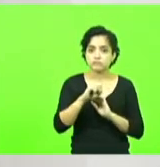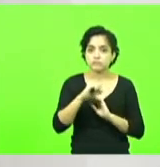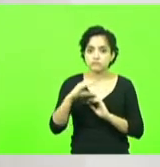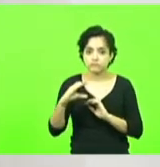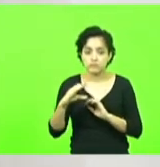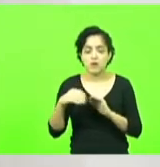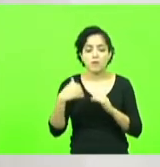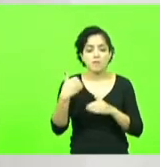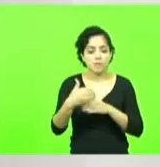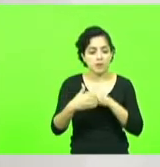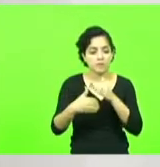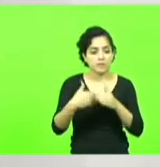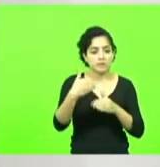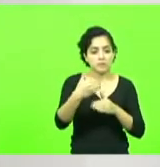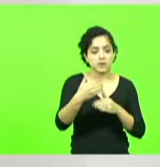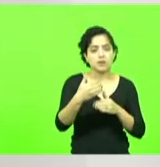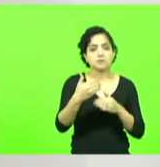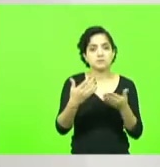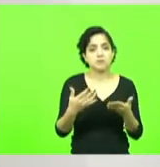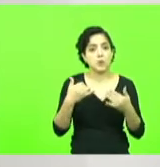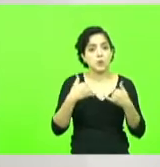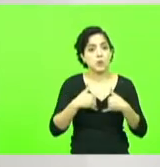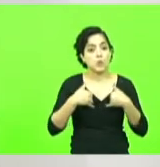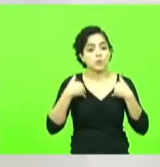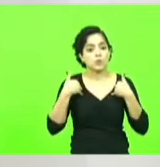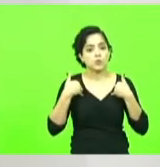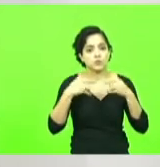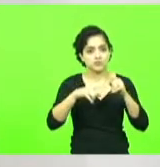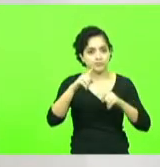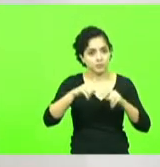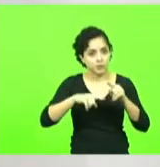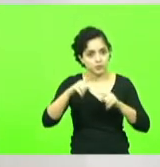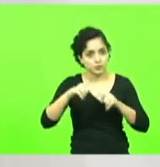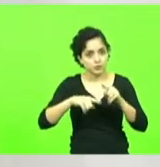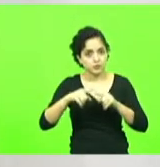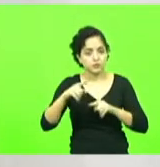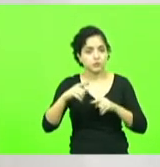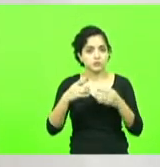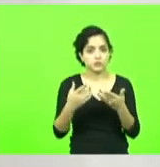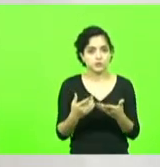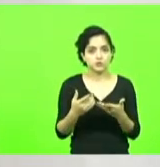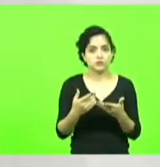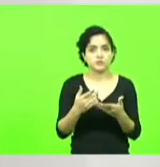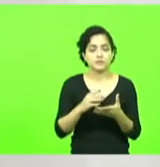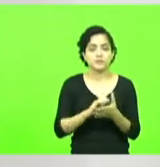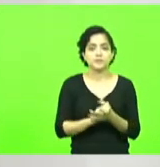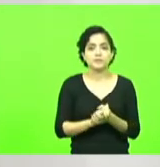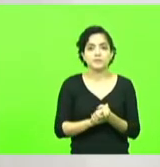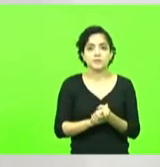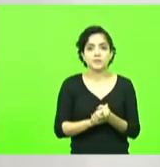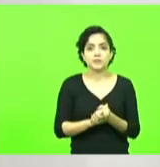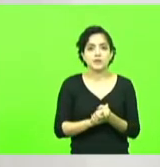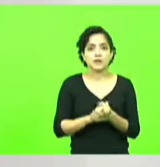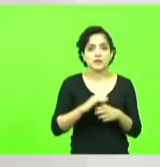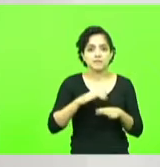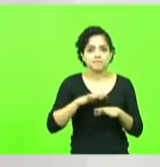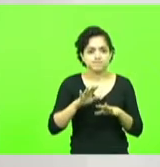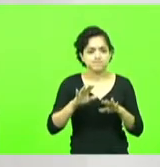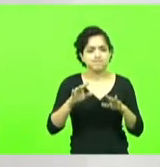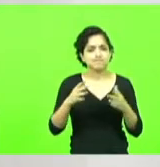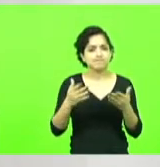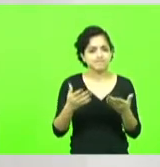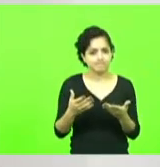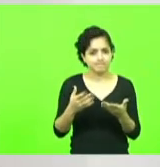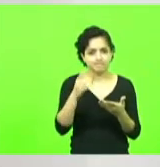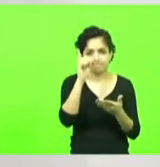cada vez mais ter orgulho do nosso produto nosso produto entra no mercado mais complexo